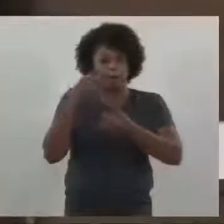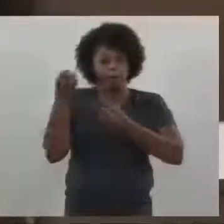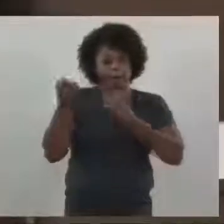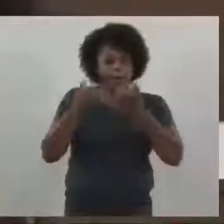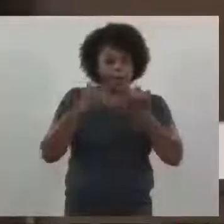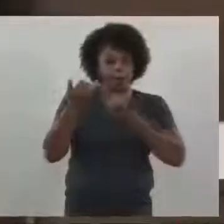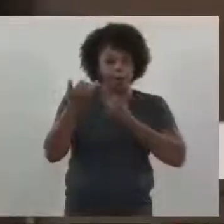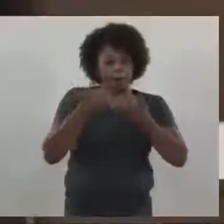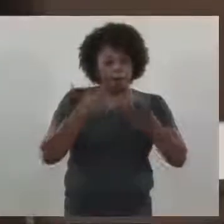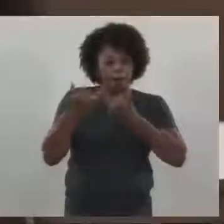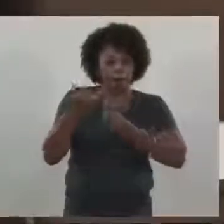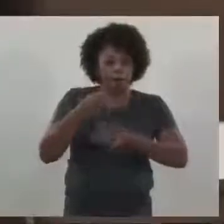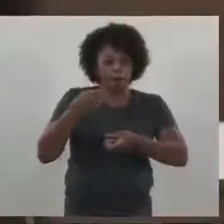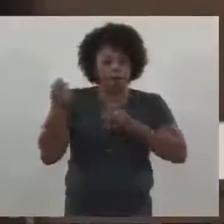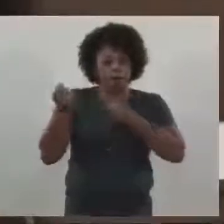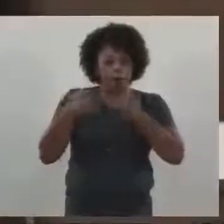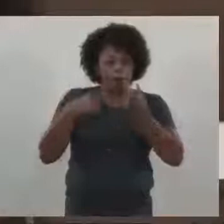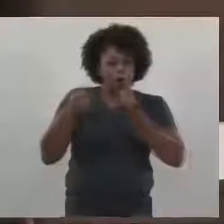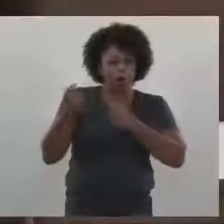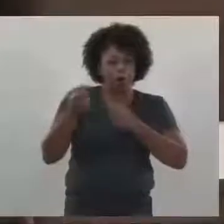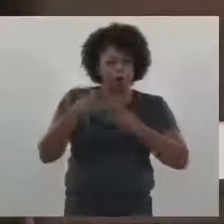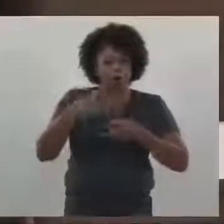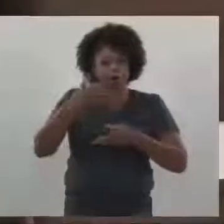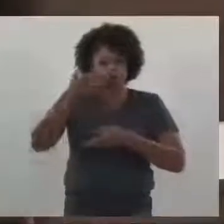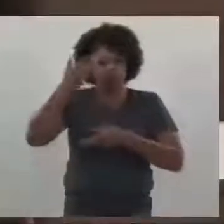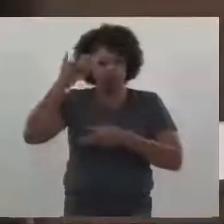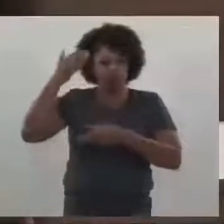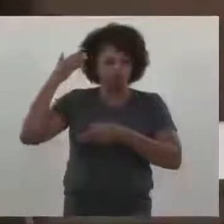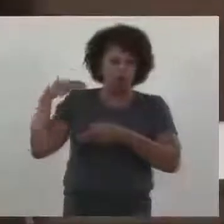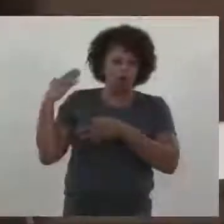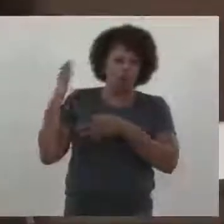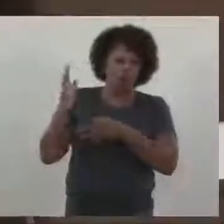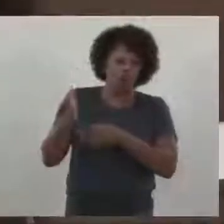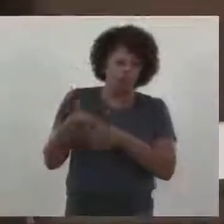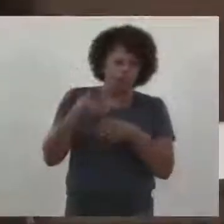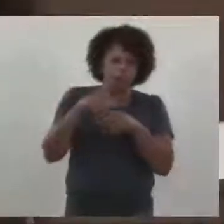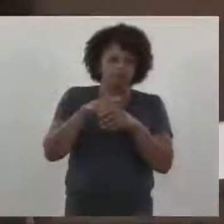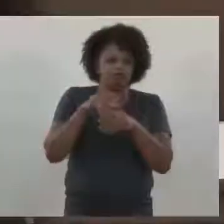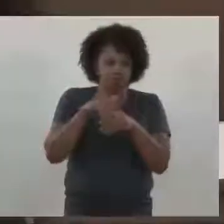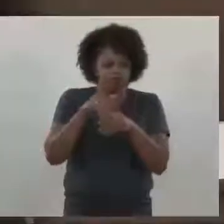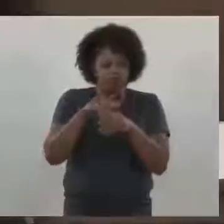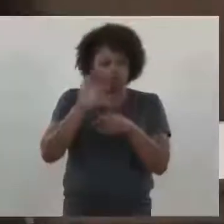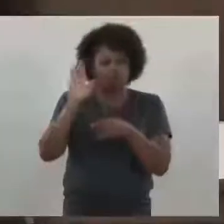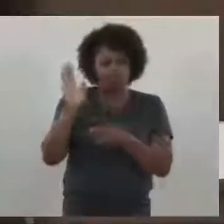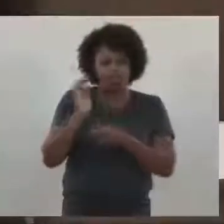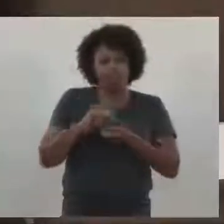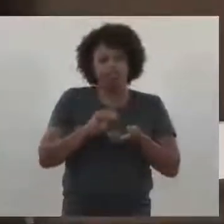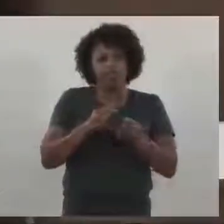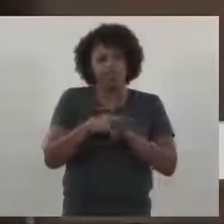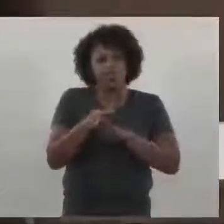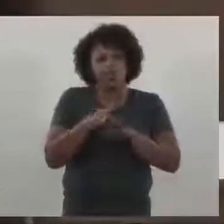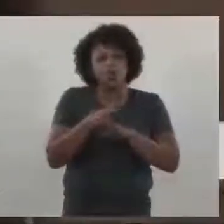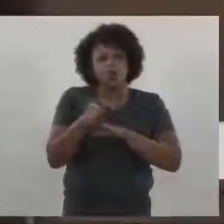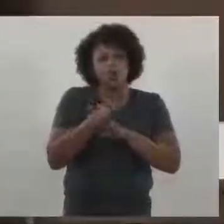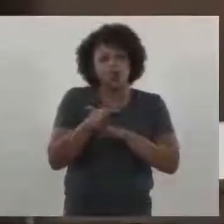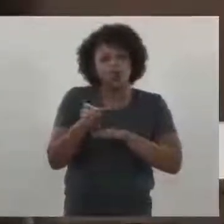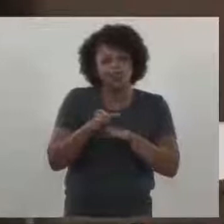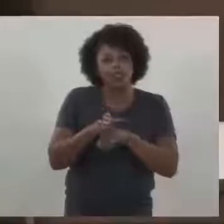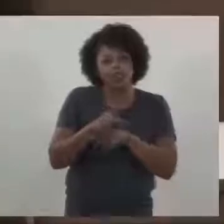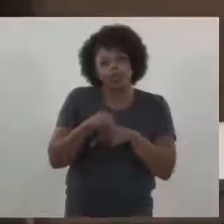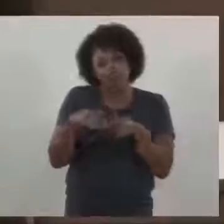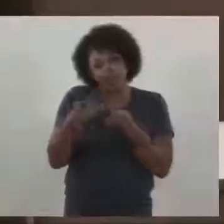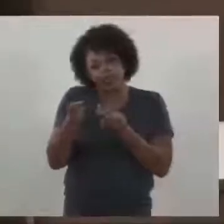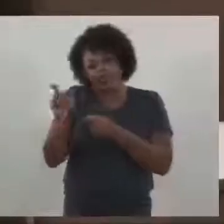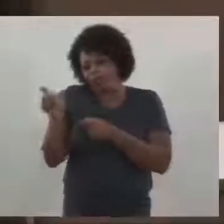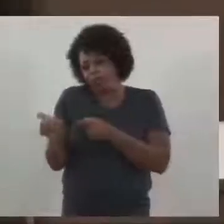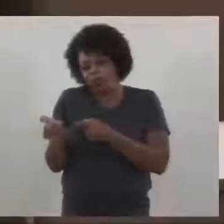a quem fez meme, desde a época em que eu concorri para as eleições do Conselho Tutelar. Se não fossem vocês, eu também não estaria